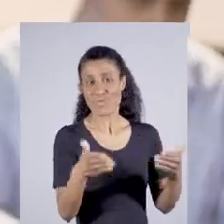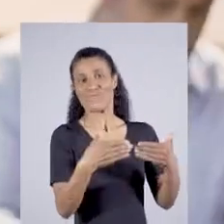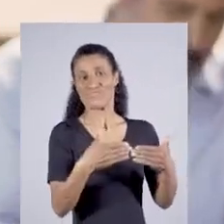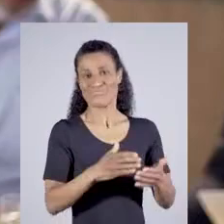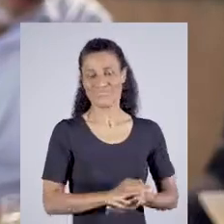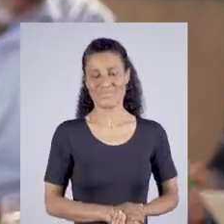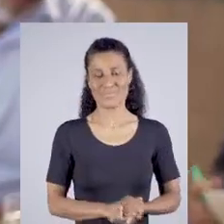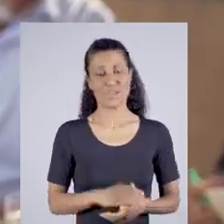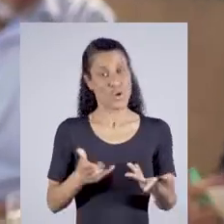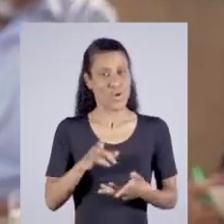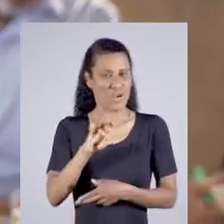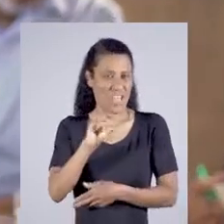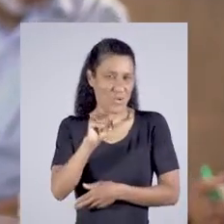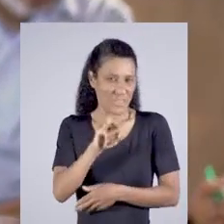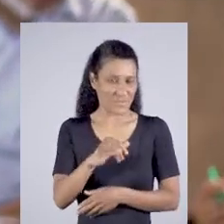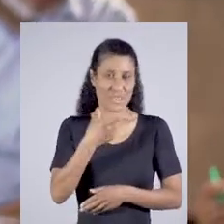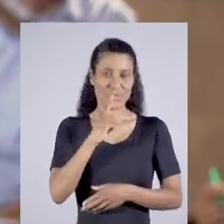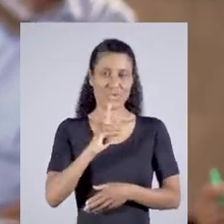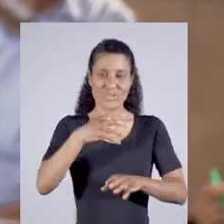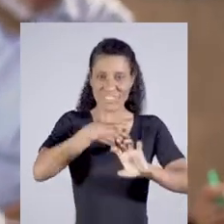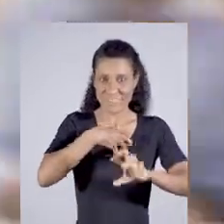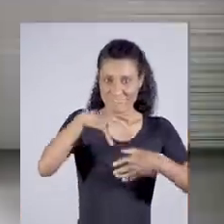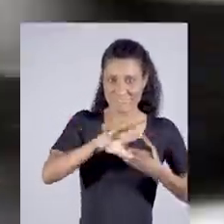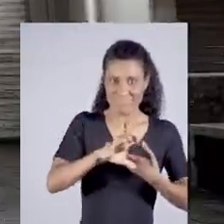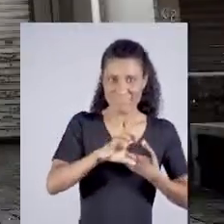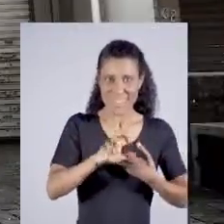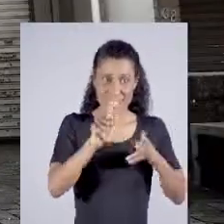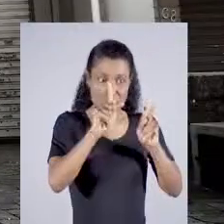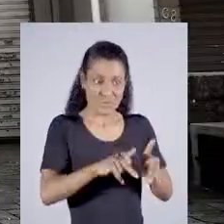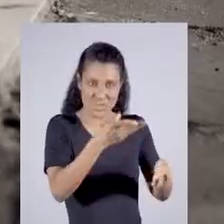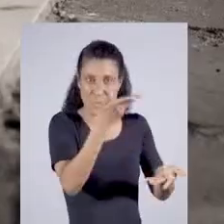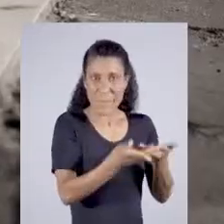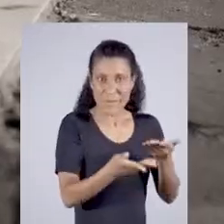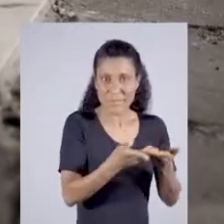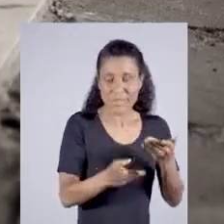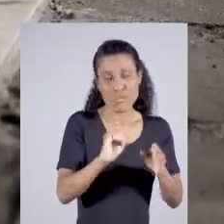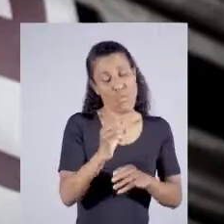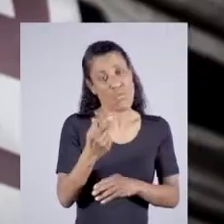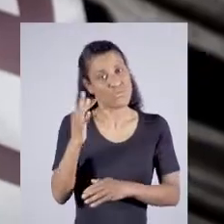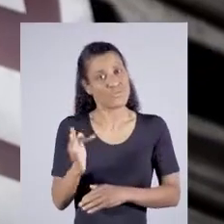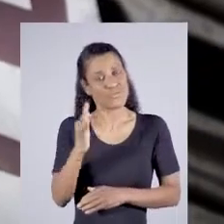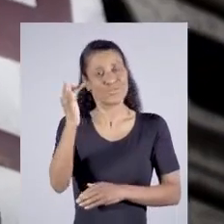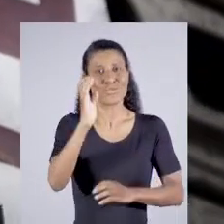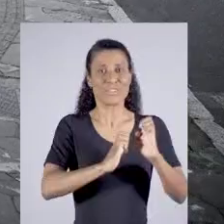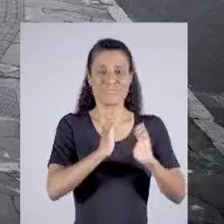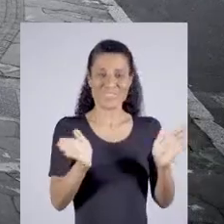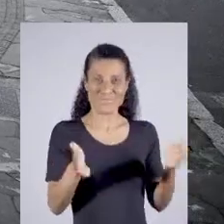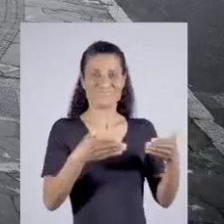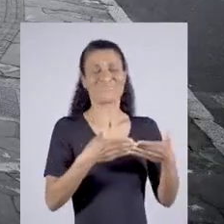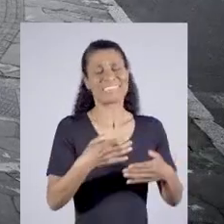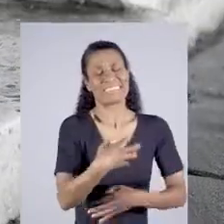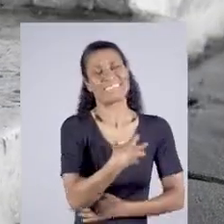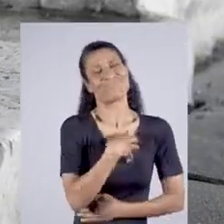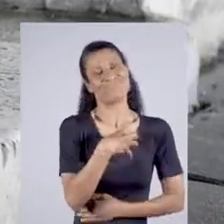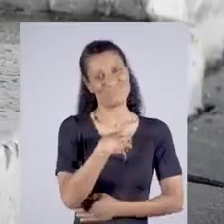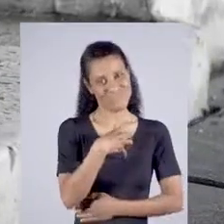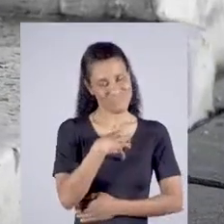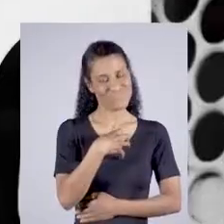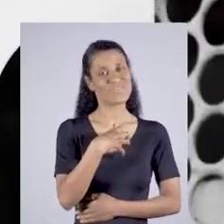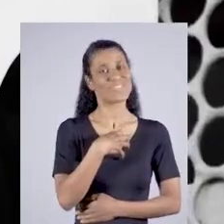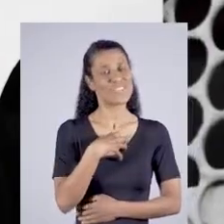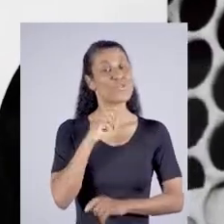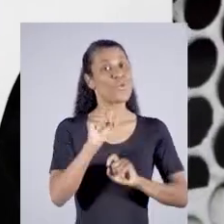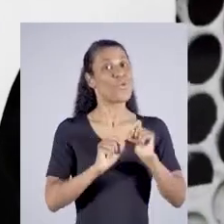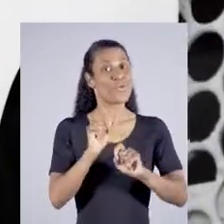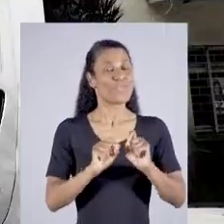Olha, Leoni, quando a gente se coloca no lugar daqueles que perderam ou vão perder seus negócios, a gente sente na pele